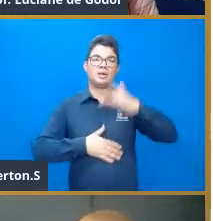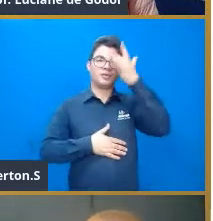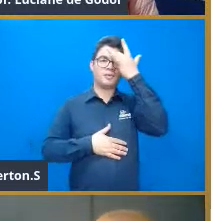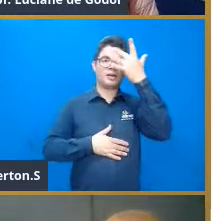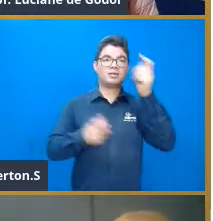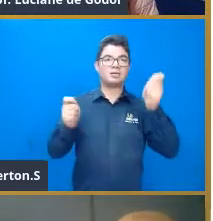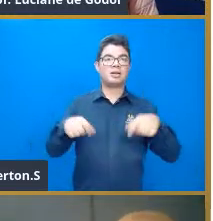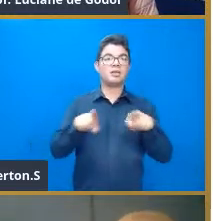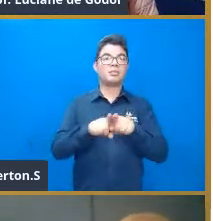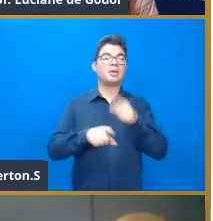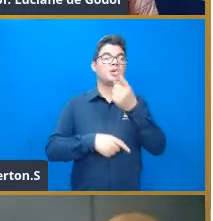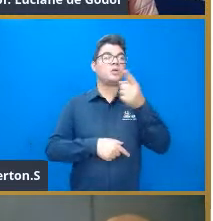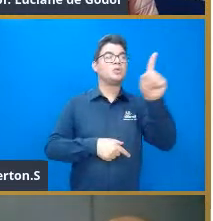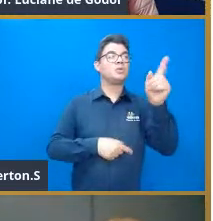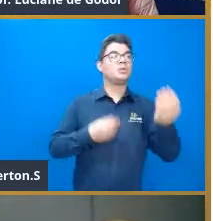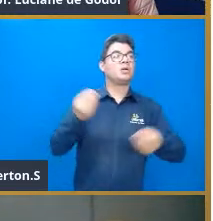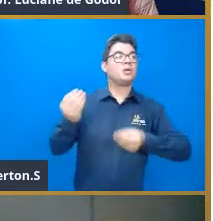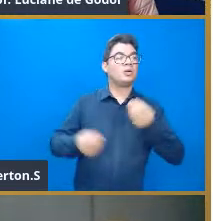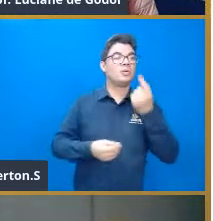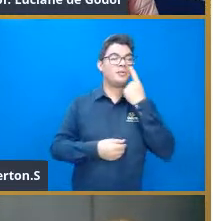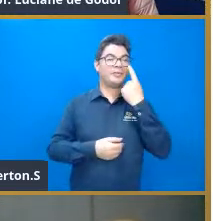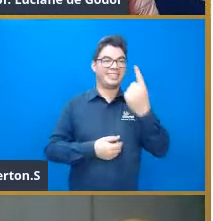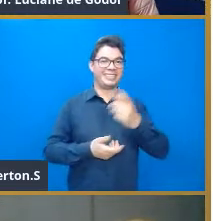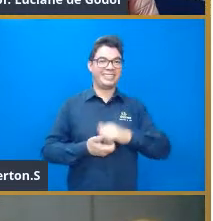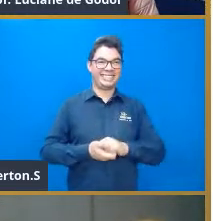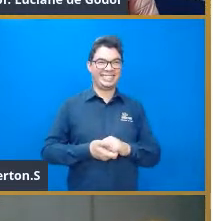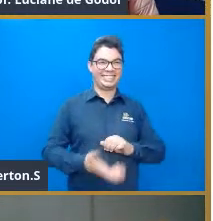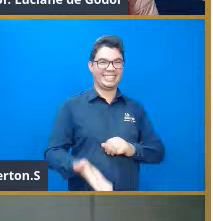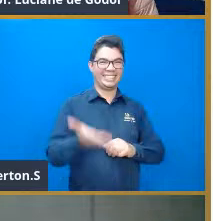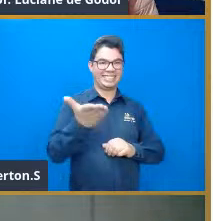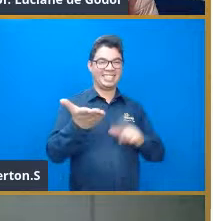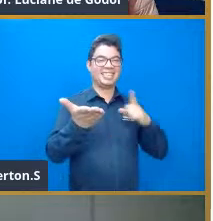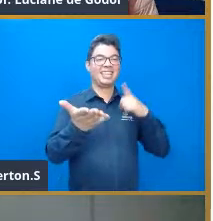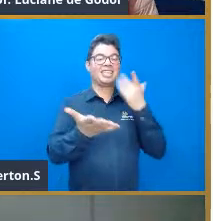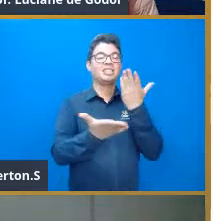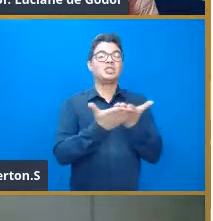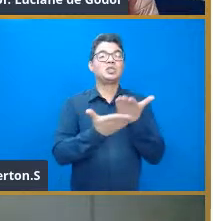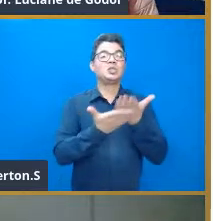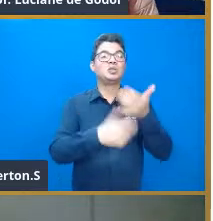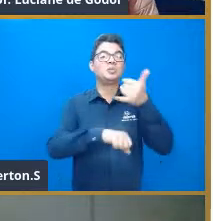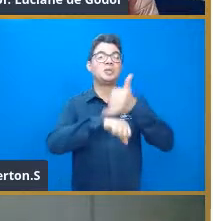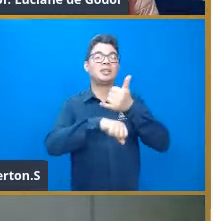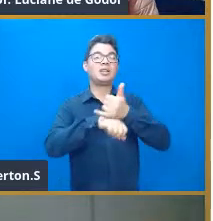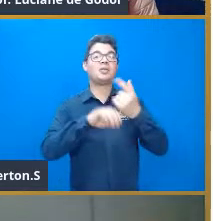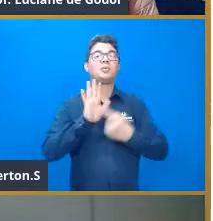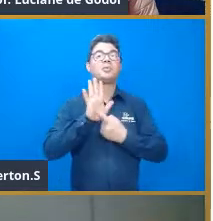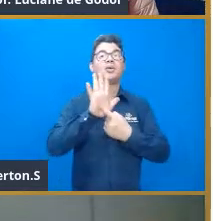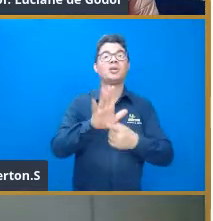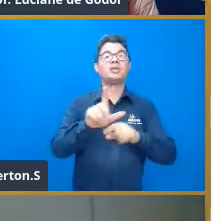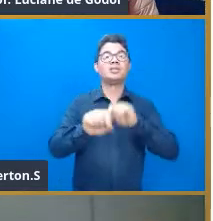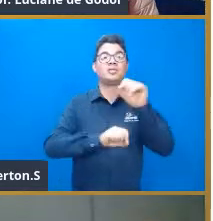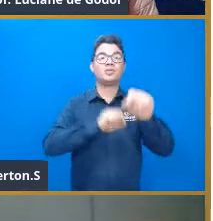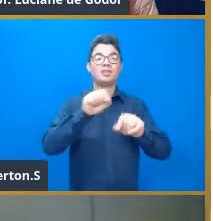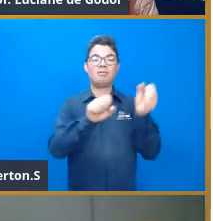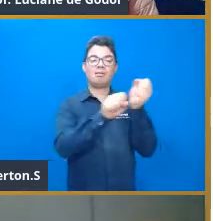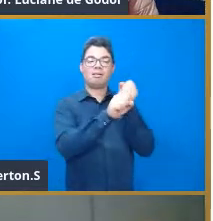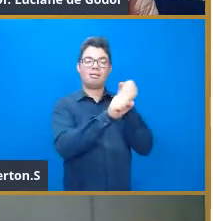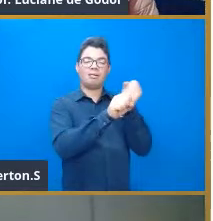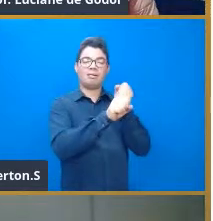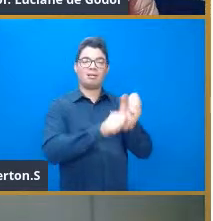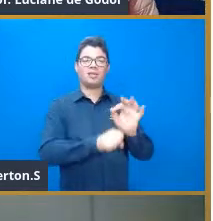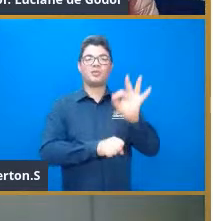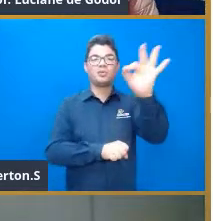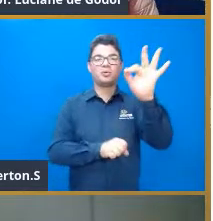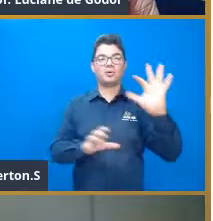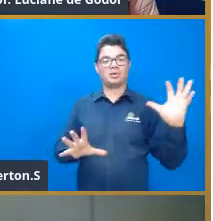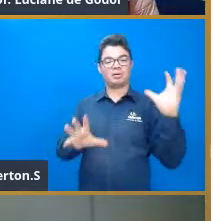última aqui, né, monóxica de carbono, então, nós temos aqui um estudo ambiental que mostra que daqui a X anos nós vamos ter uma concentração, né, de uma